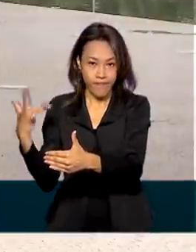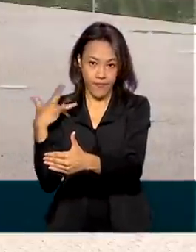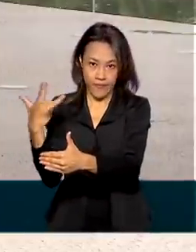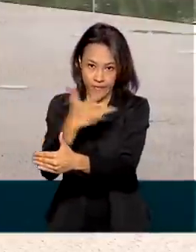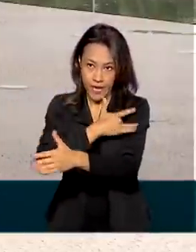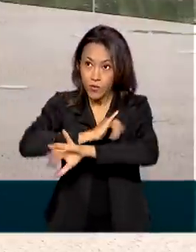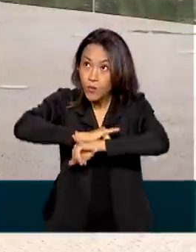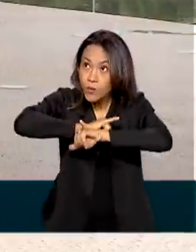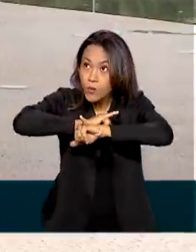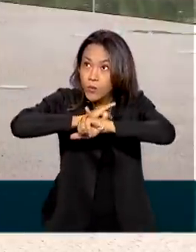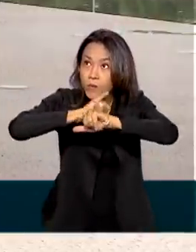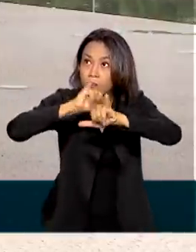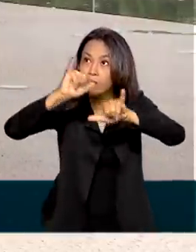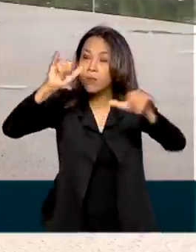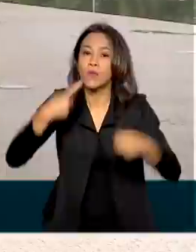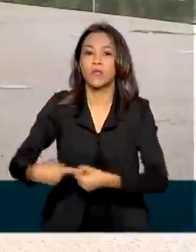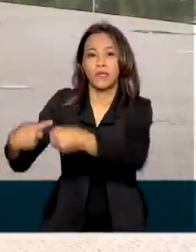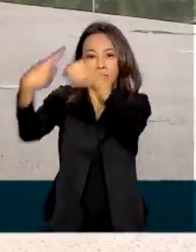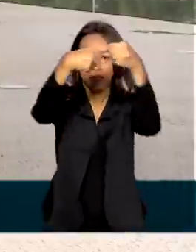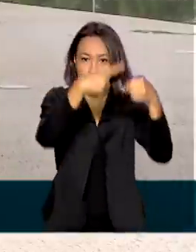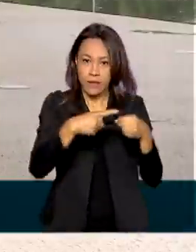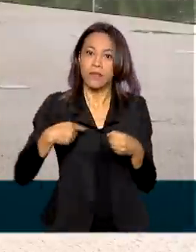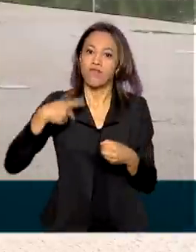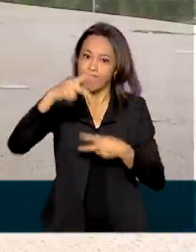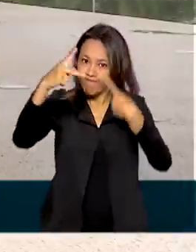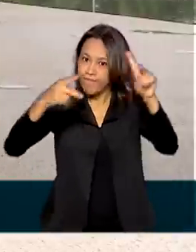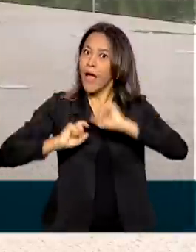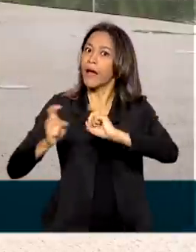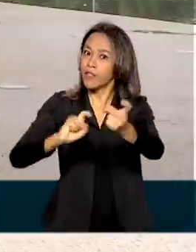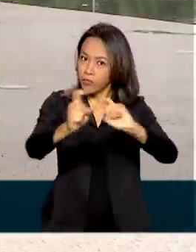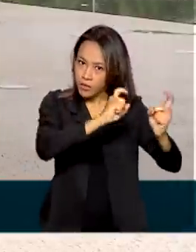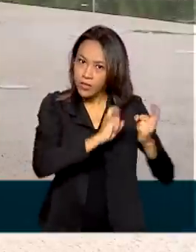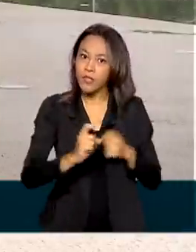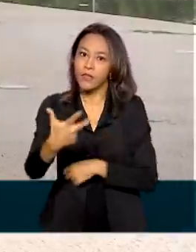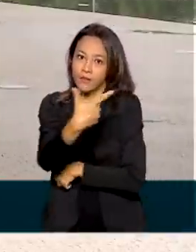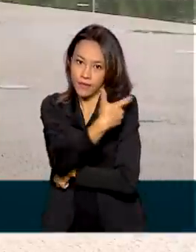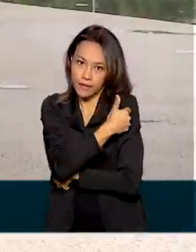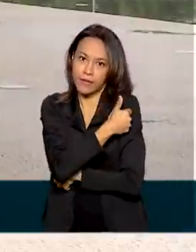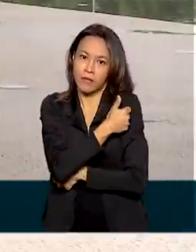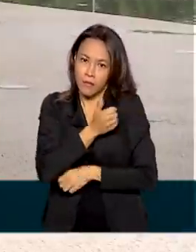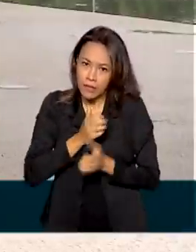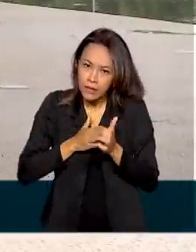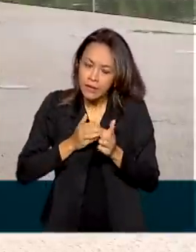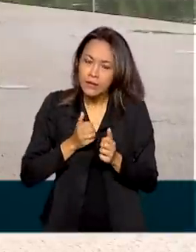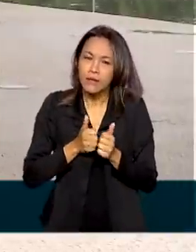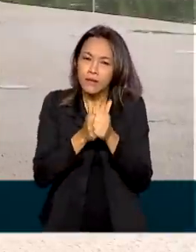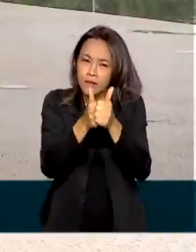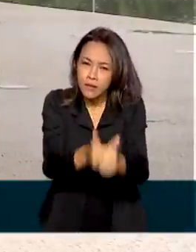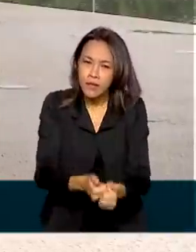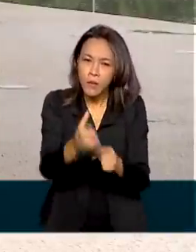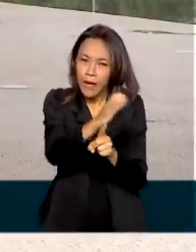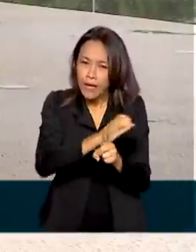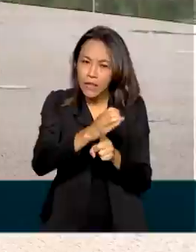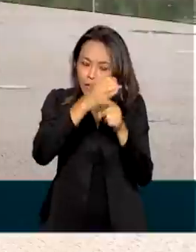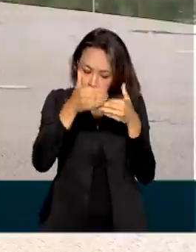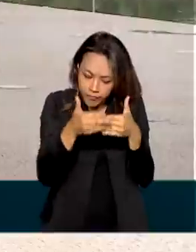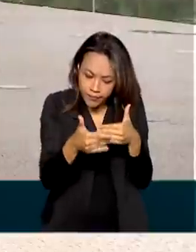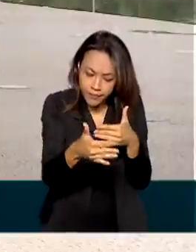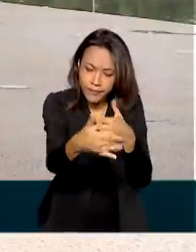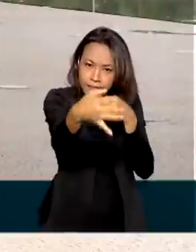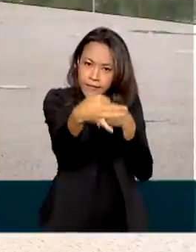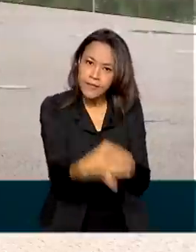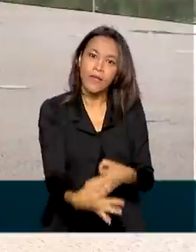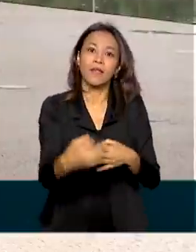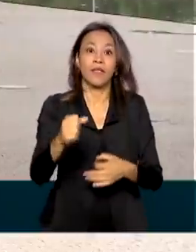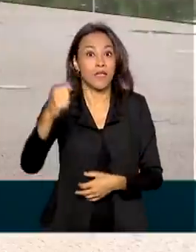prefeituras devem gerenciar as doses para que a imunização siga no ritmo correto e também garantir que aqueles que tomaram a primeira dose também